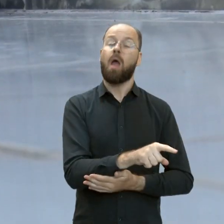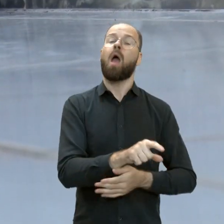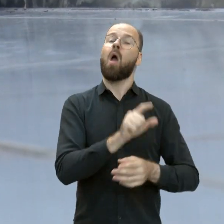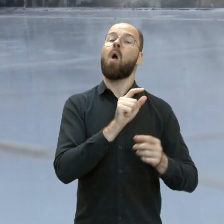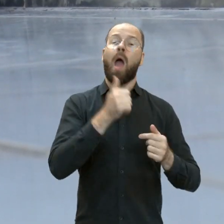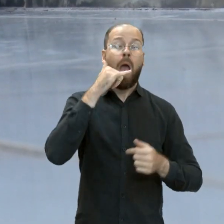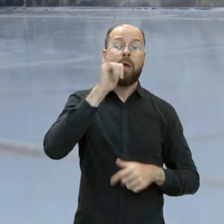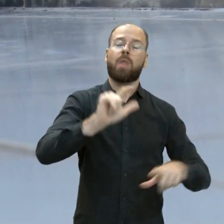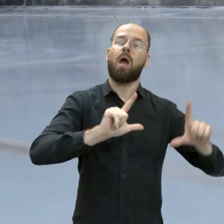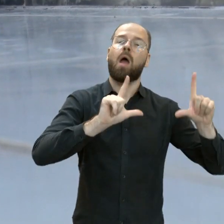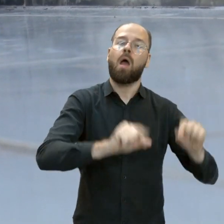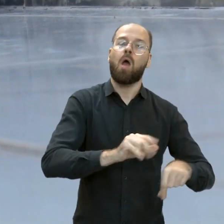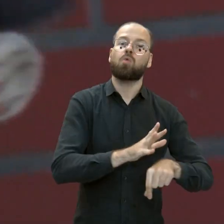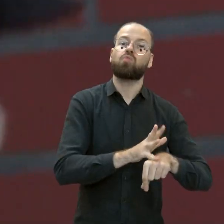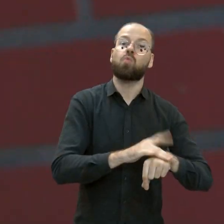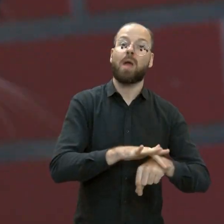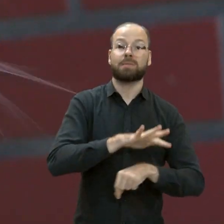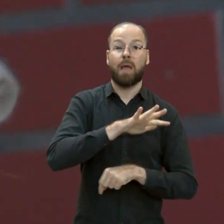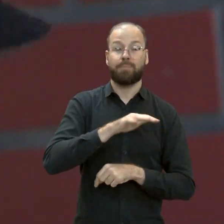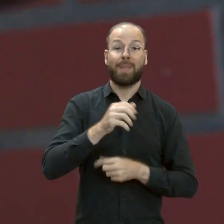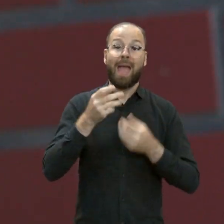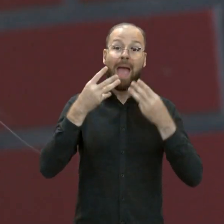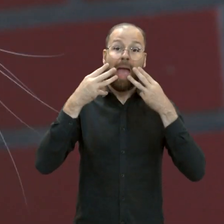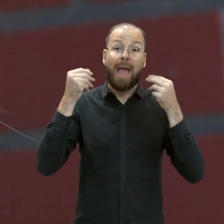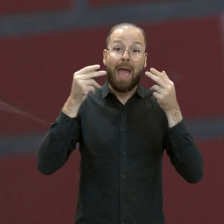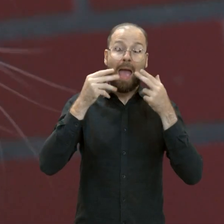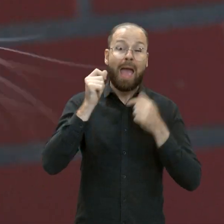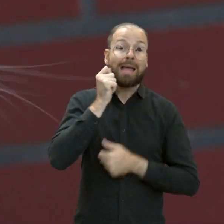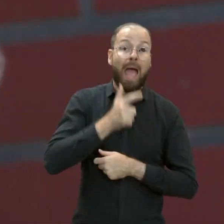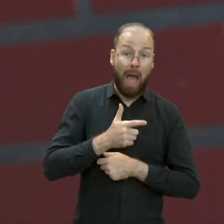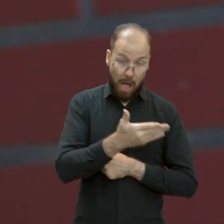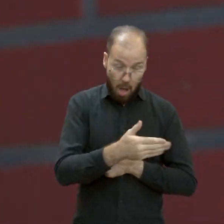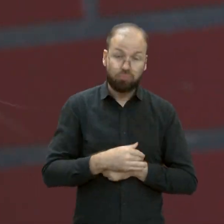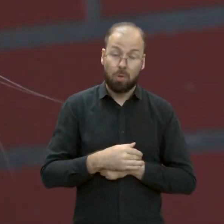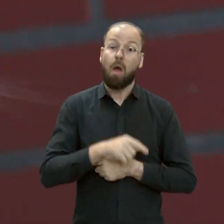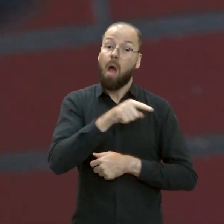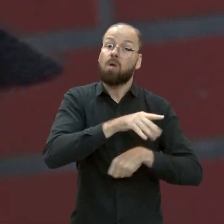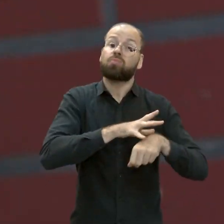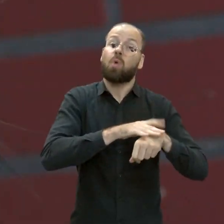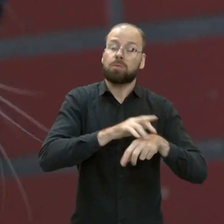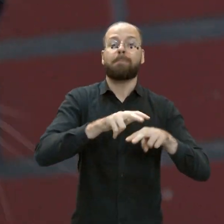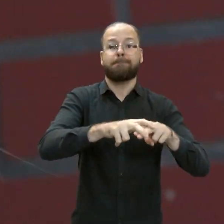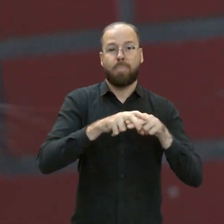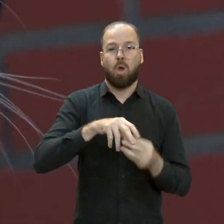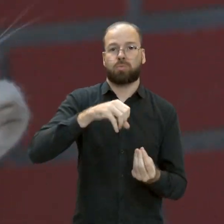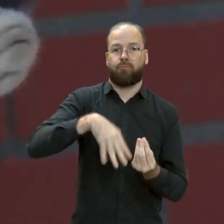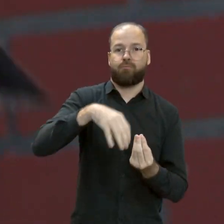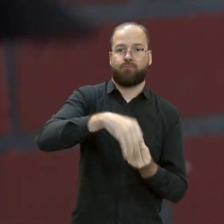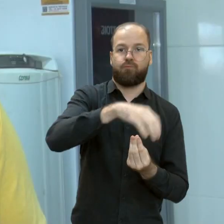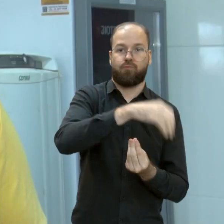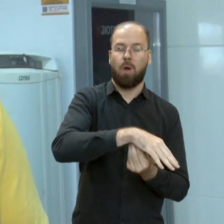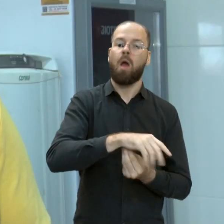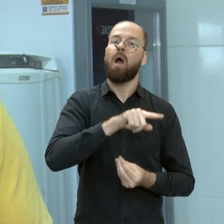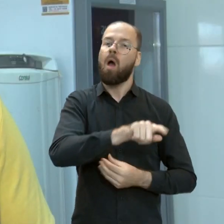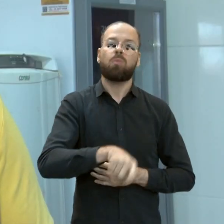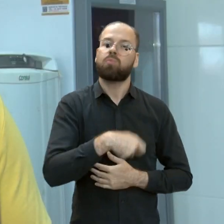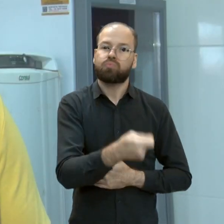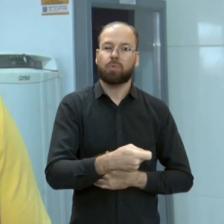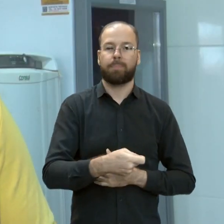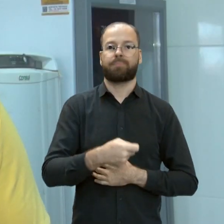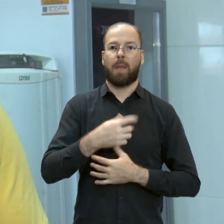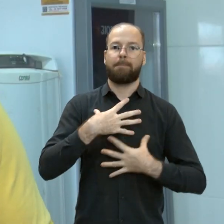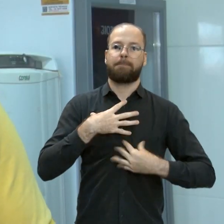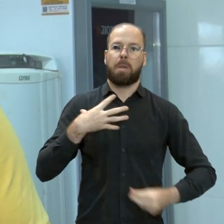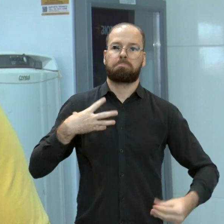A doença é causada por um fungo. E os principais sintomas são lesões na pele e queda de pelo. Estamos com oito